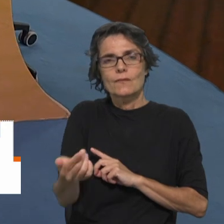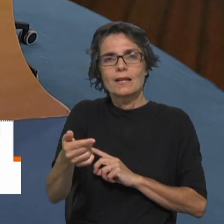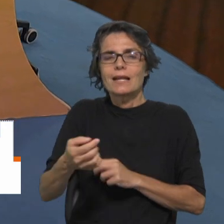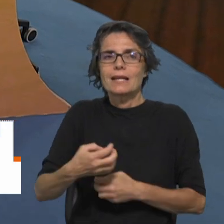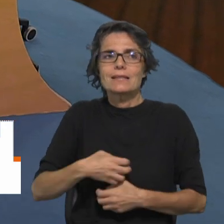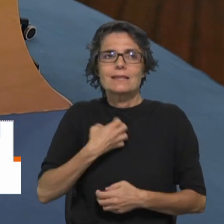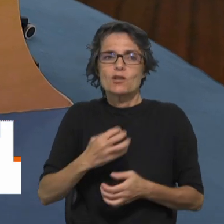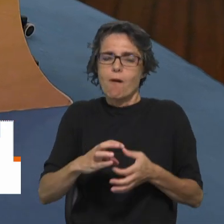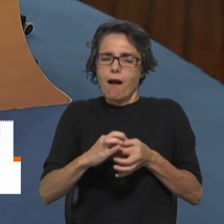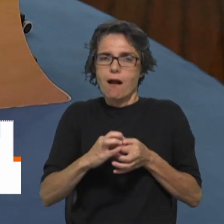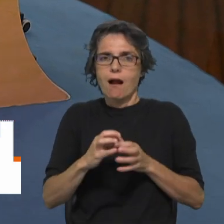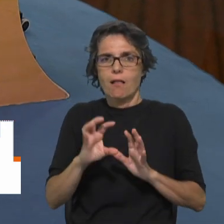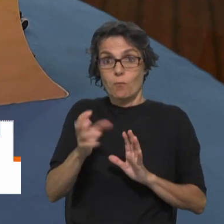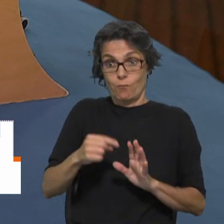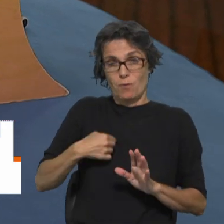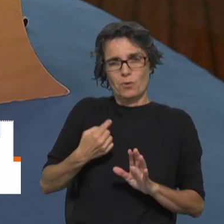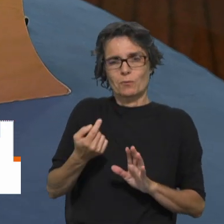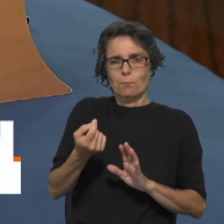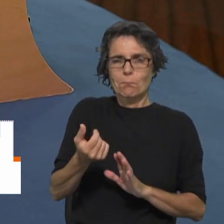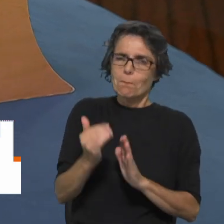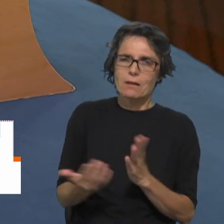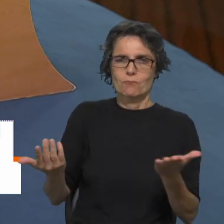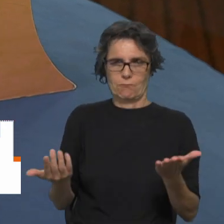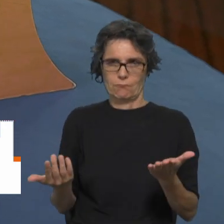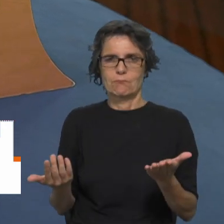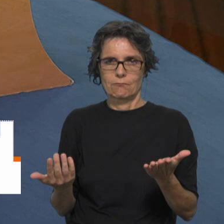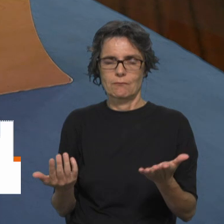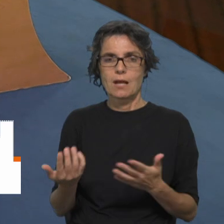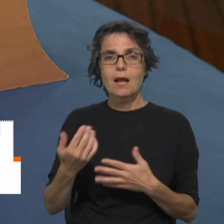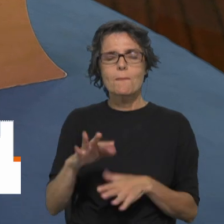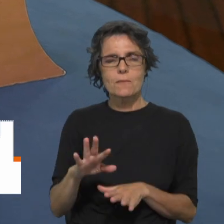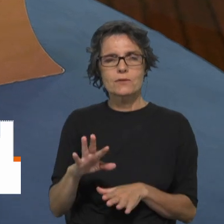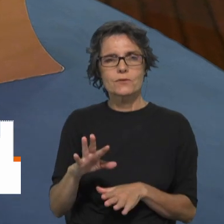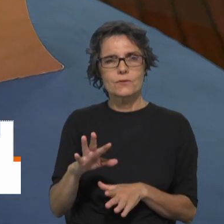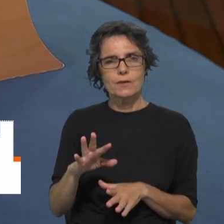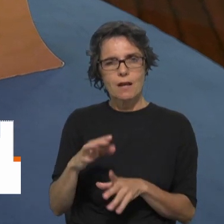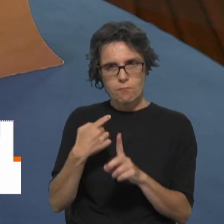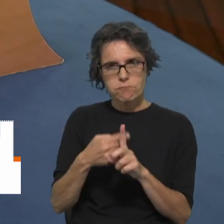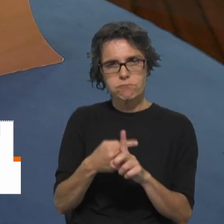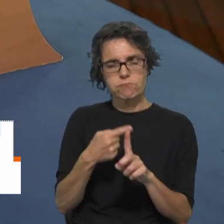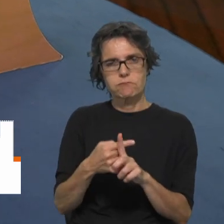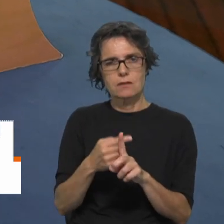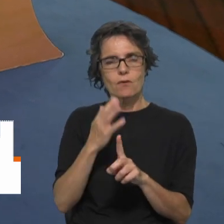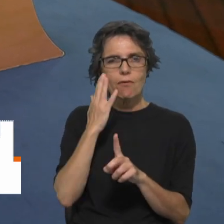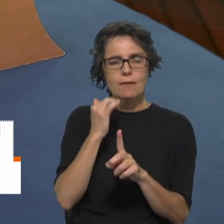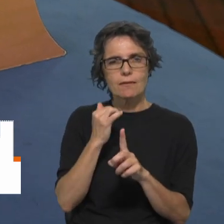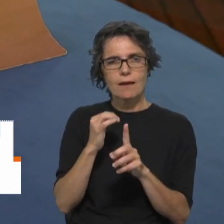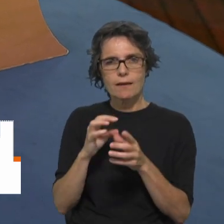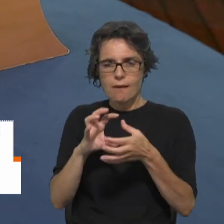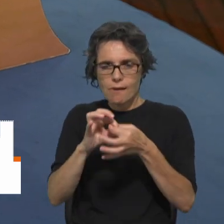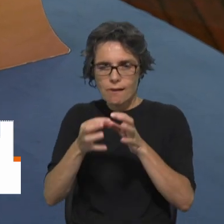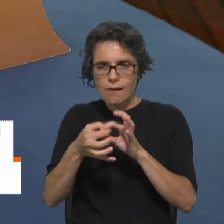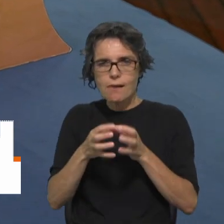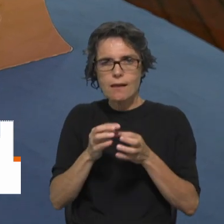às origens como no passado, mas em todo o caso é sempre bom manter círculos de proximidade, não é? E se